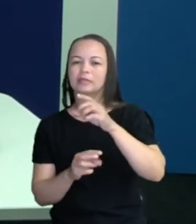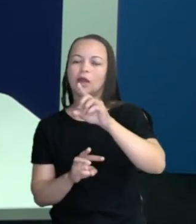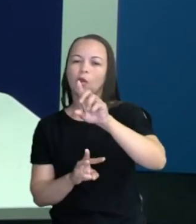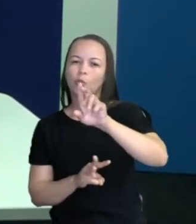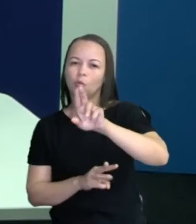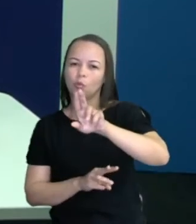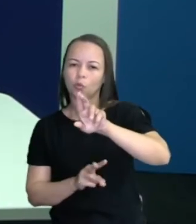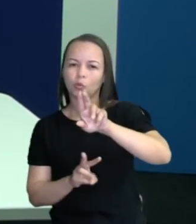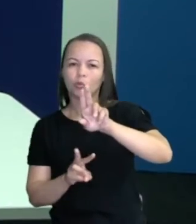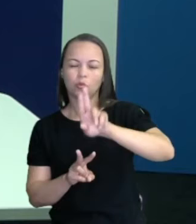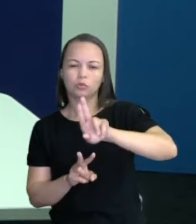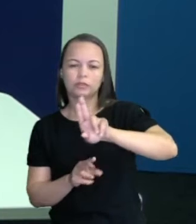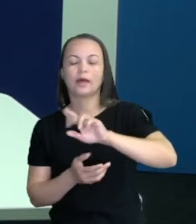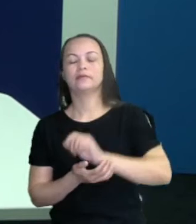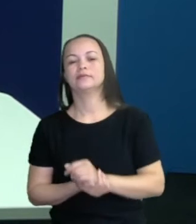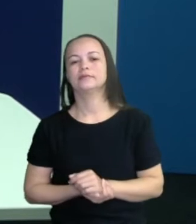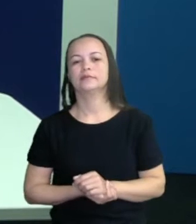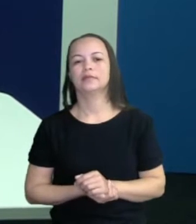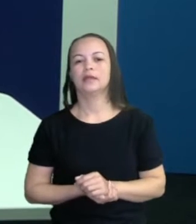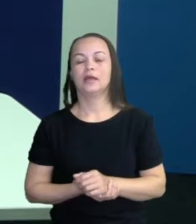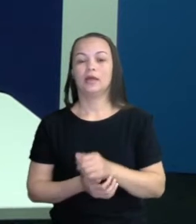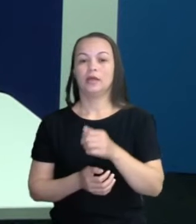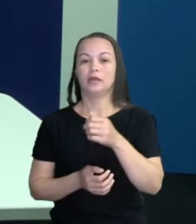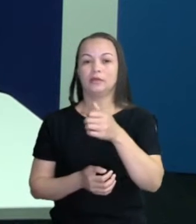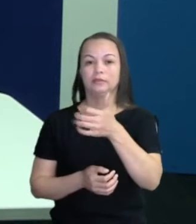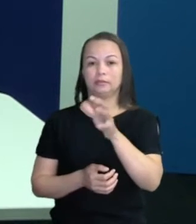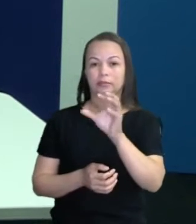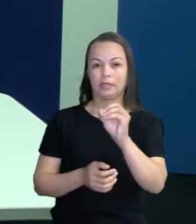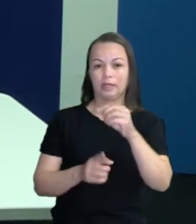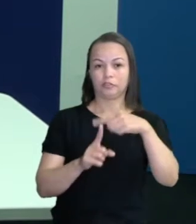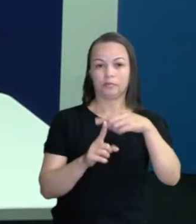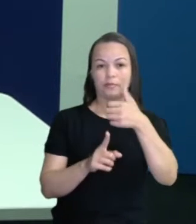10 mais 10, 20. Então eu vou pegar aqui 9 cubos.